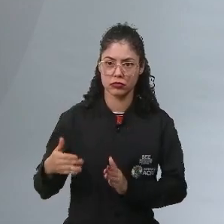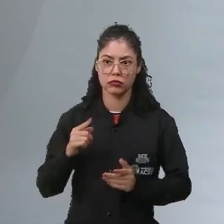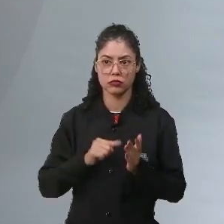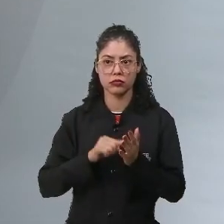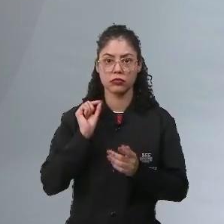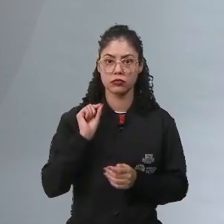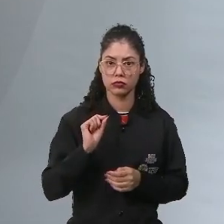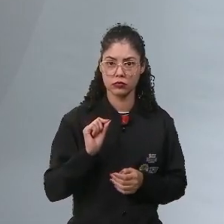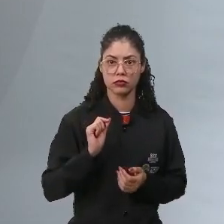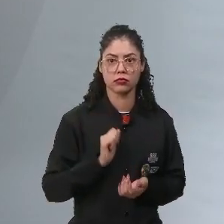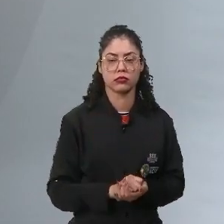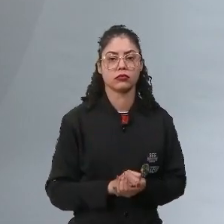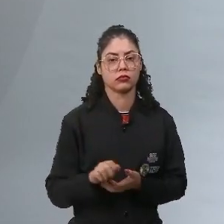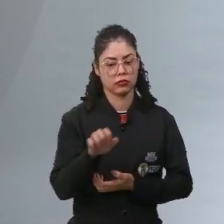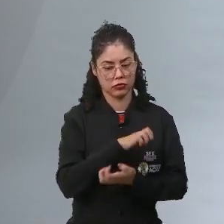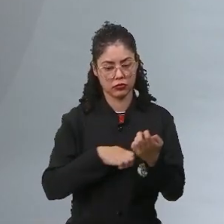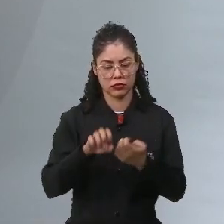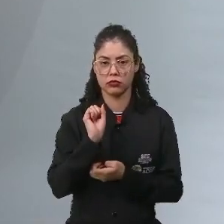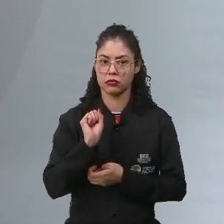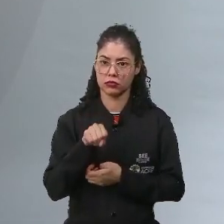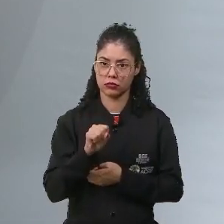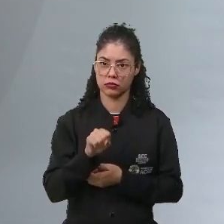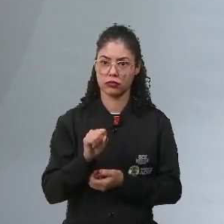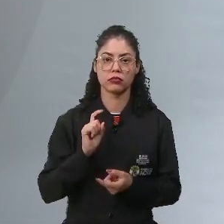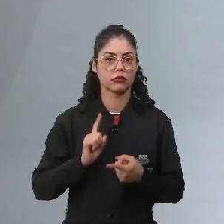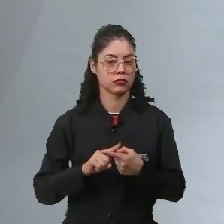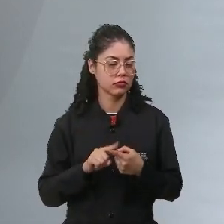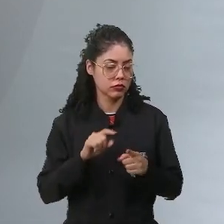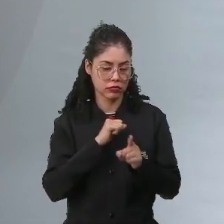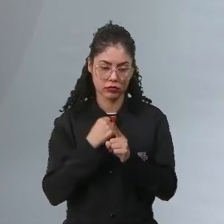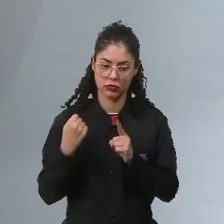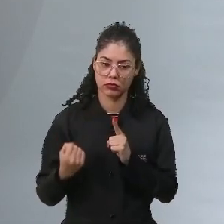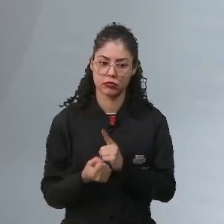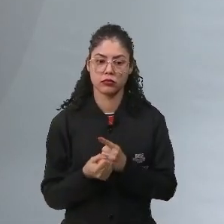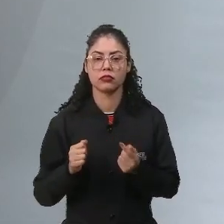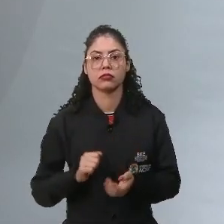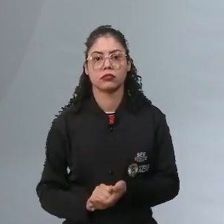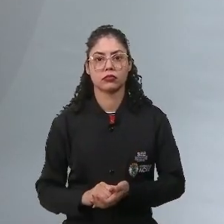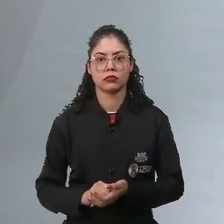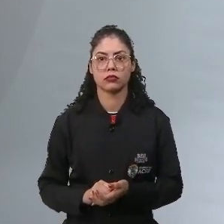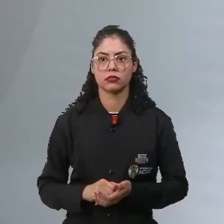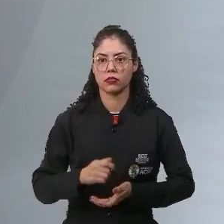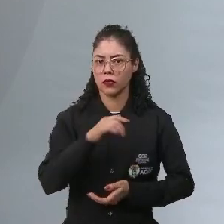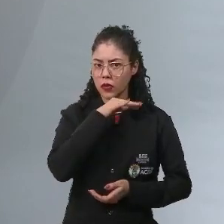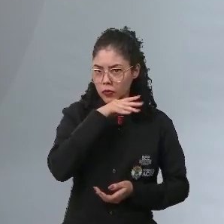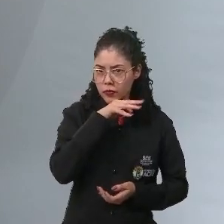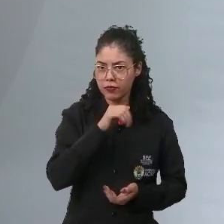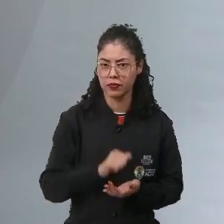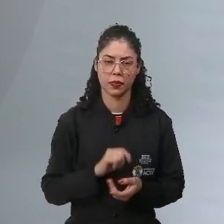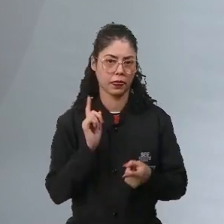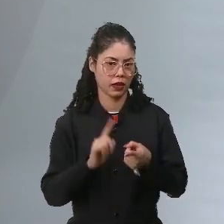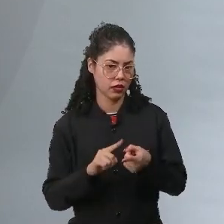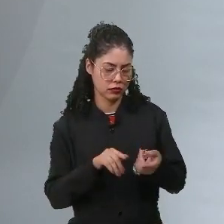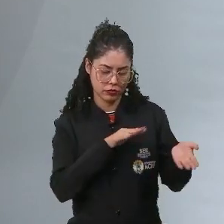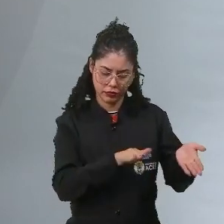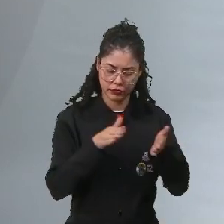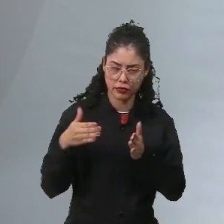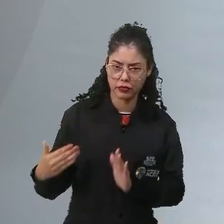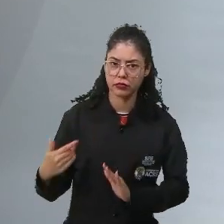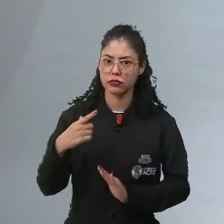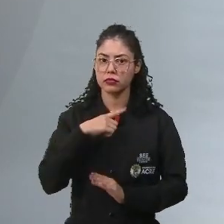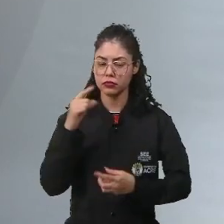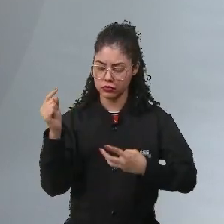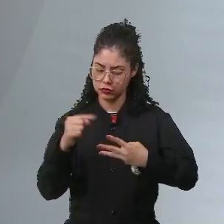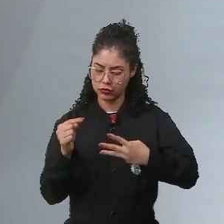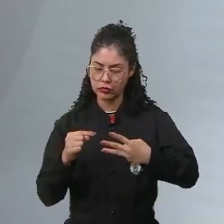é, eles queriam que a revolução acontecesse, sim. Por quê? Porque a sociedade estava um caos, porque somente uma determinada parte da população, ali